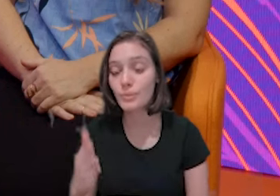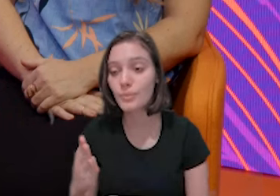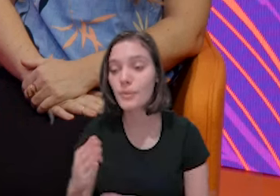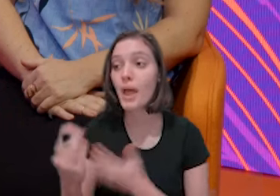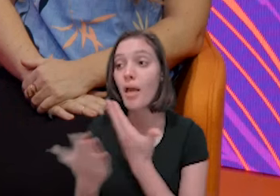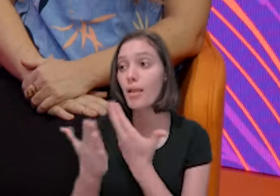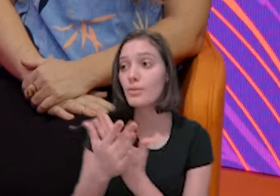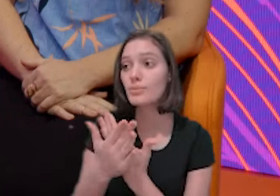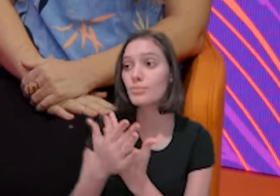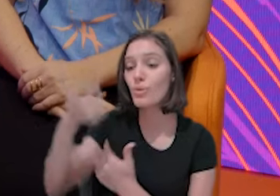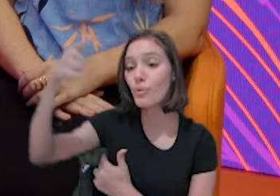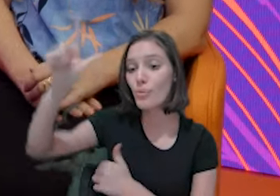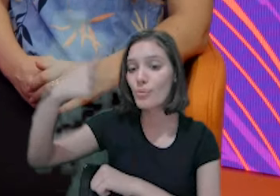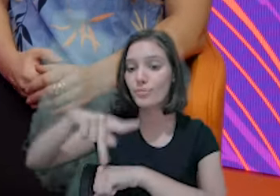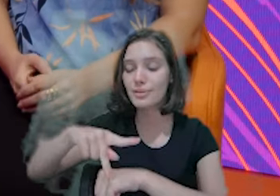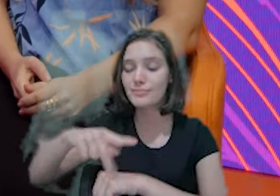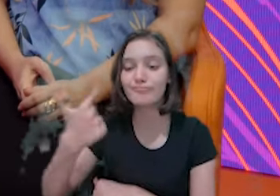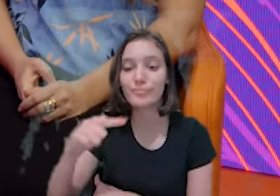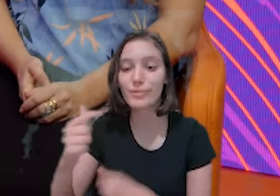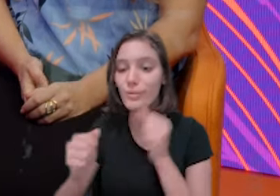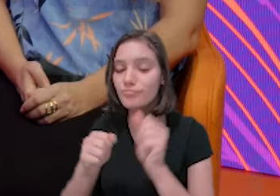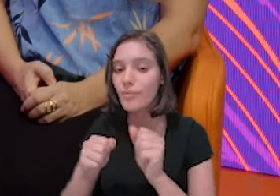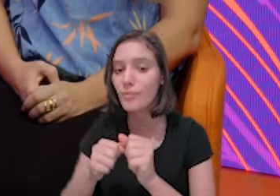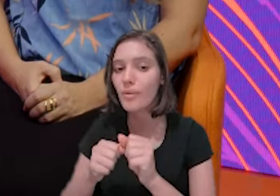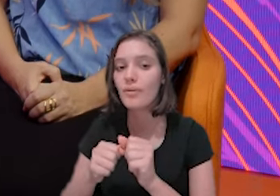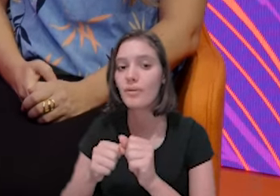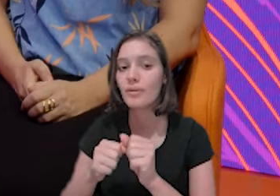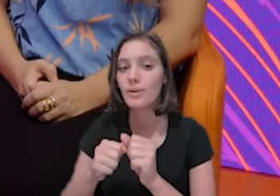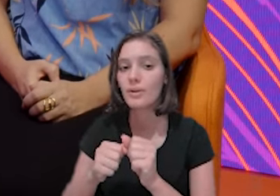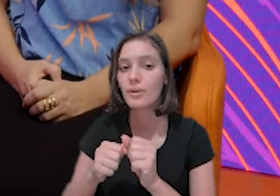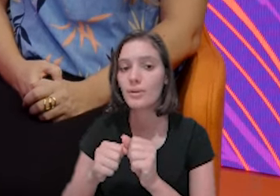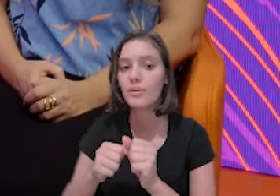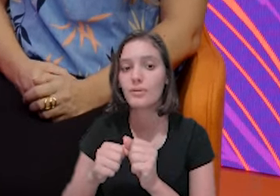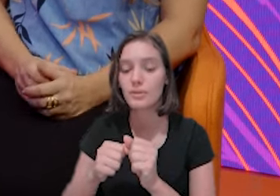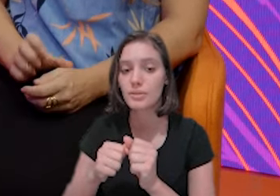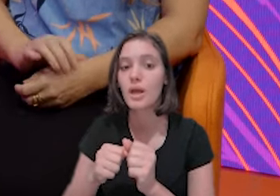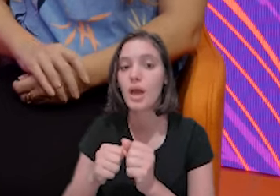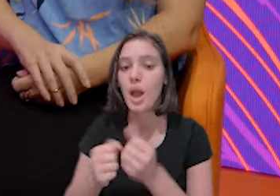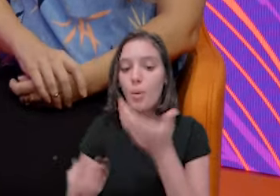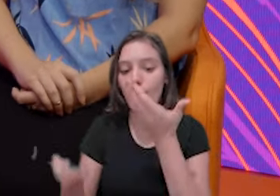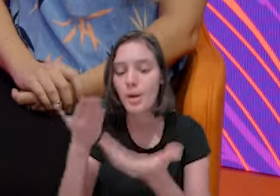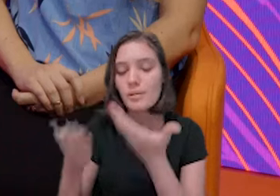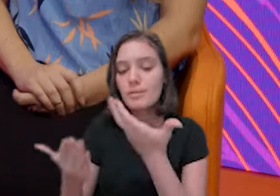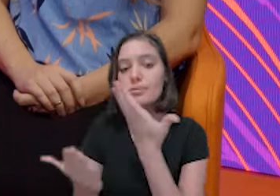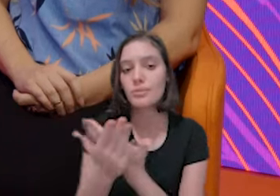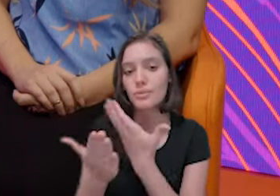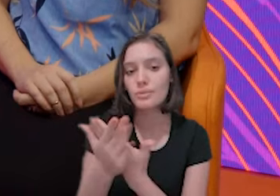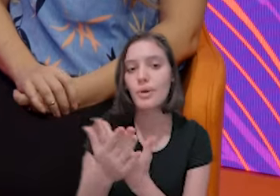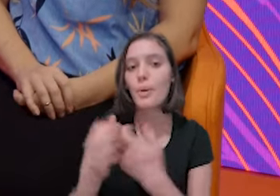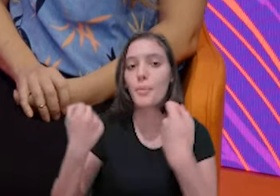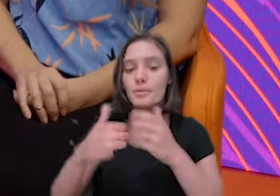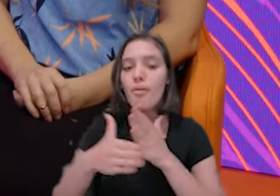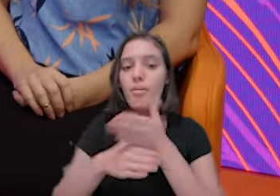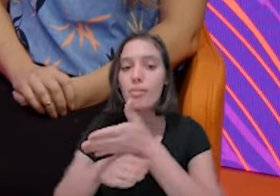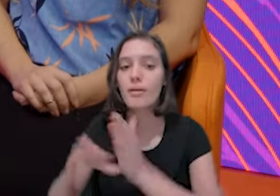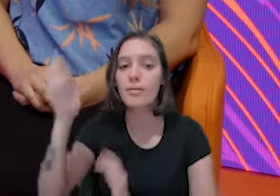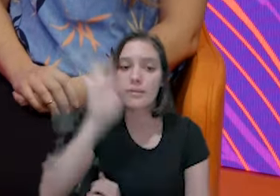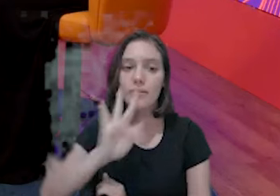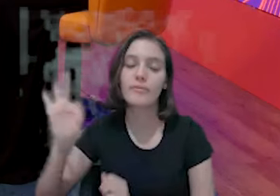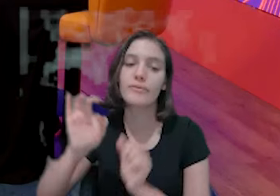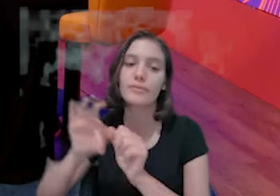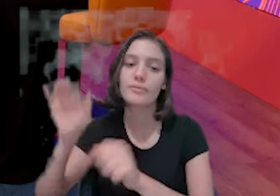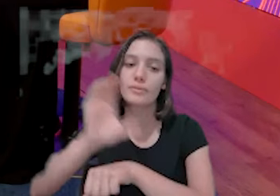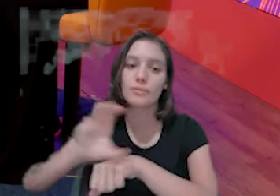estudos. Ah, eu preciso entrar na faculdade, fazer um curso, até eu mesmo precisei fazer a equivalência de estudos, eles me ajudaram